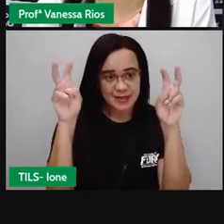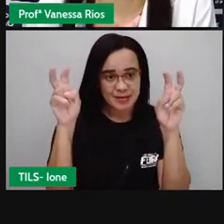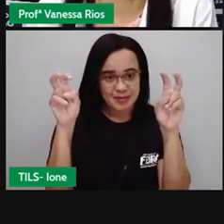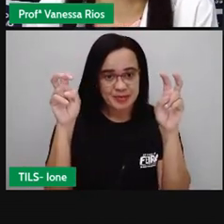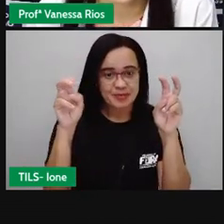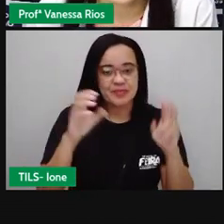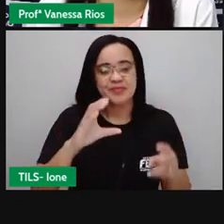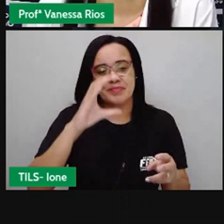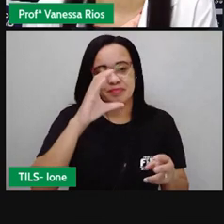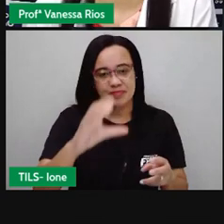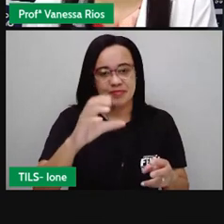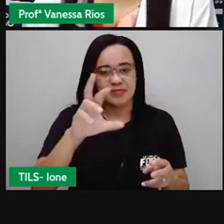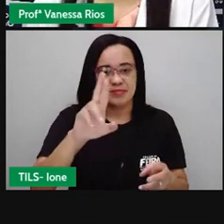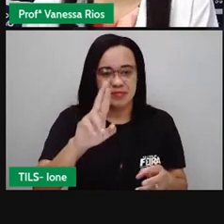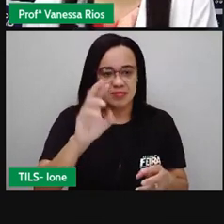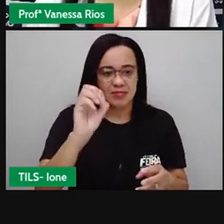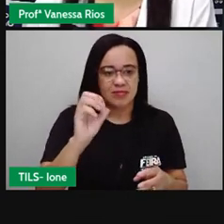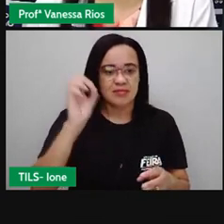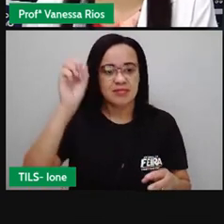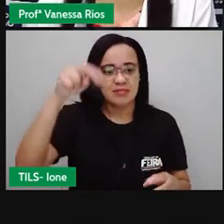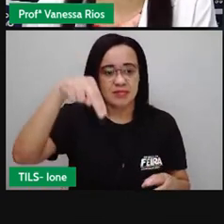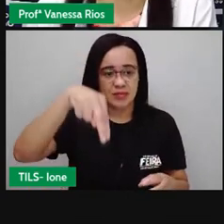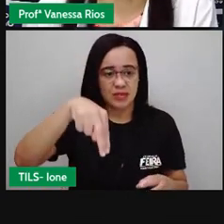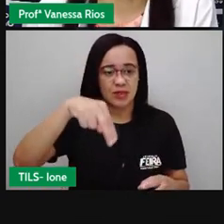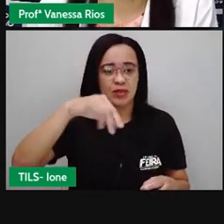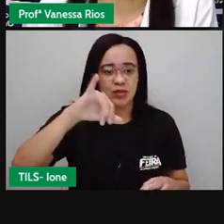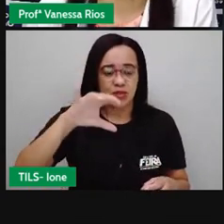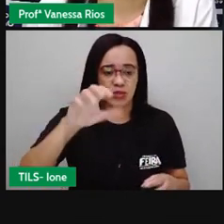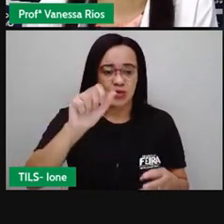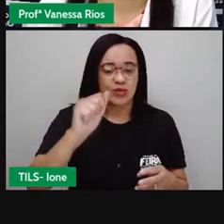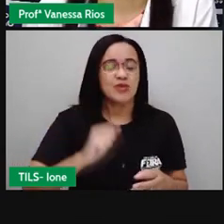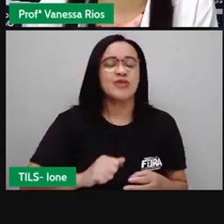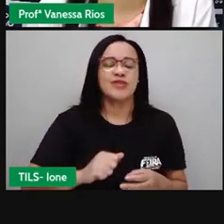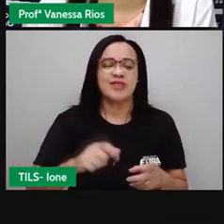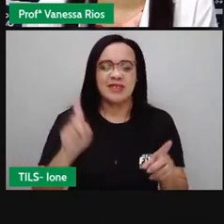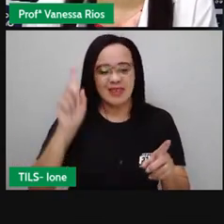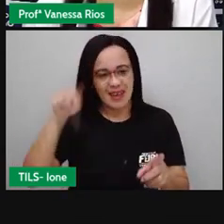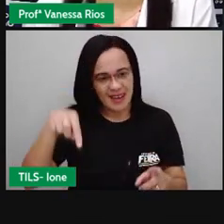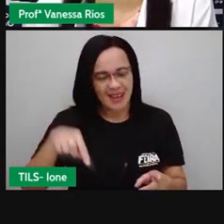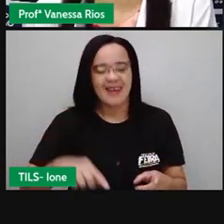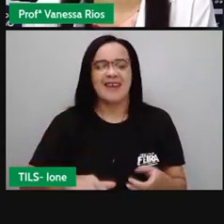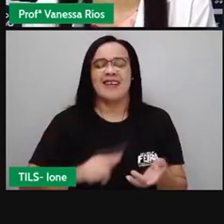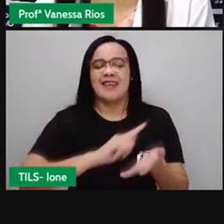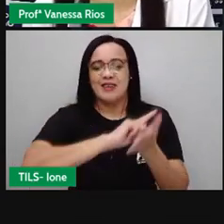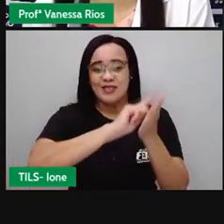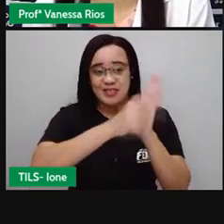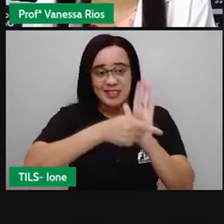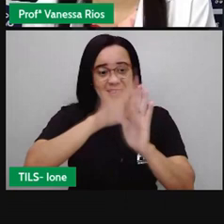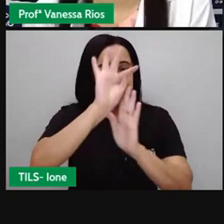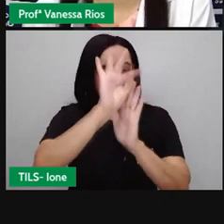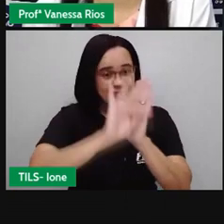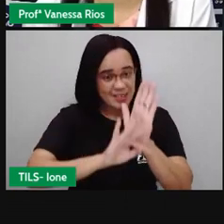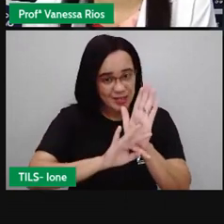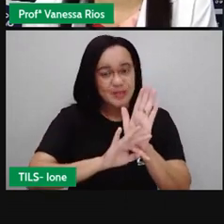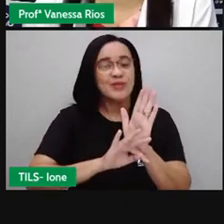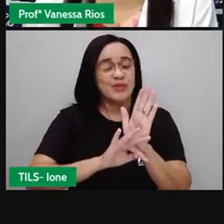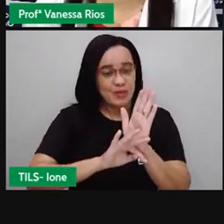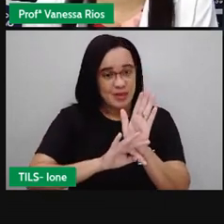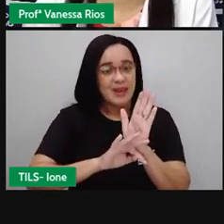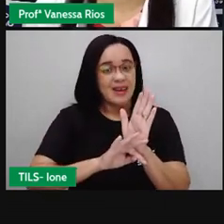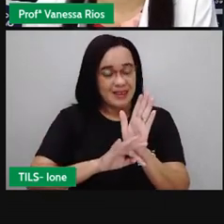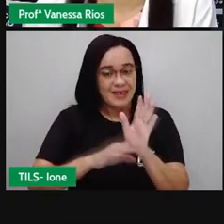sobre crônica. Isso, mais um gênero textual que aparece ali, né? Em meios de